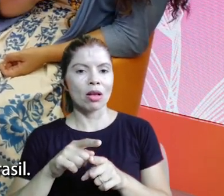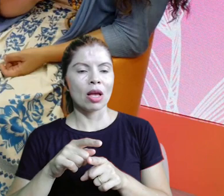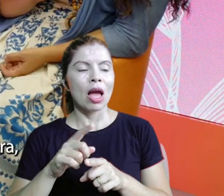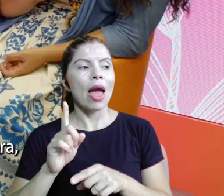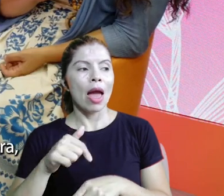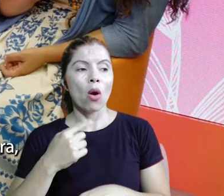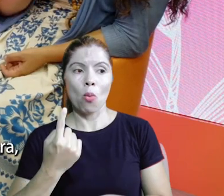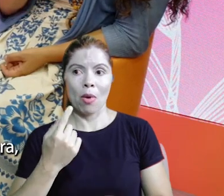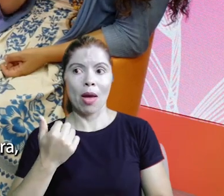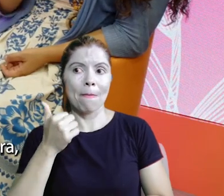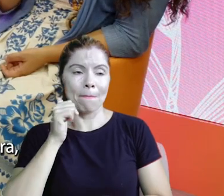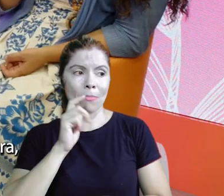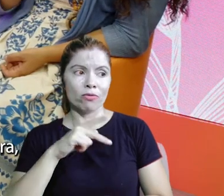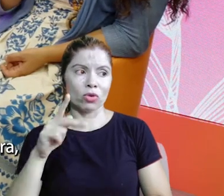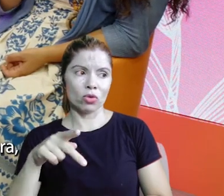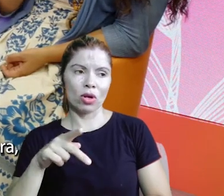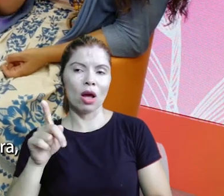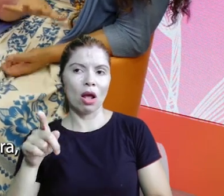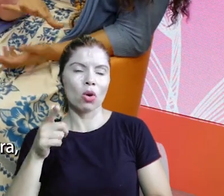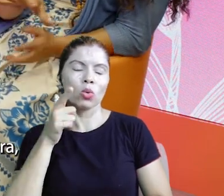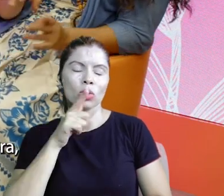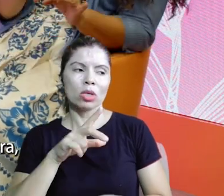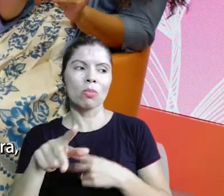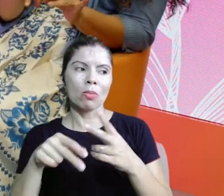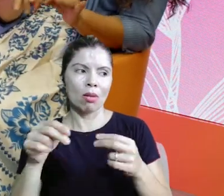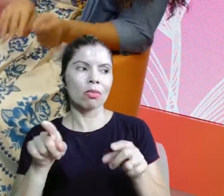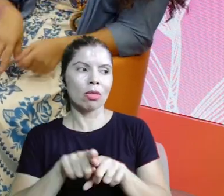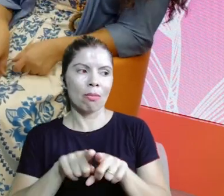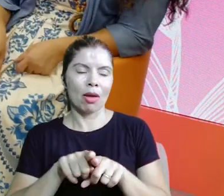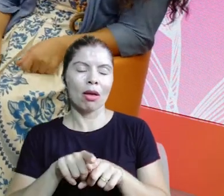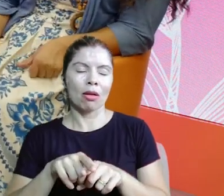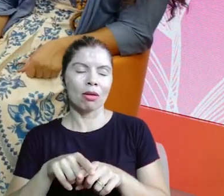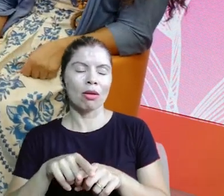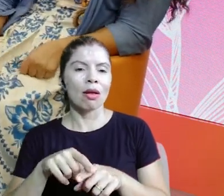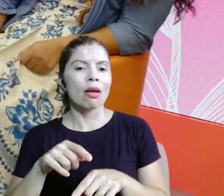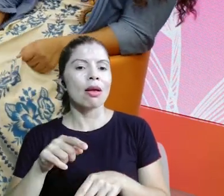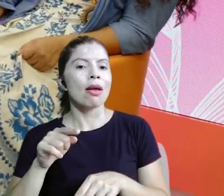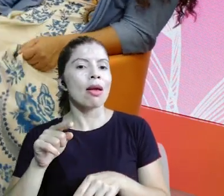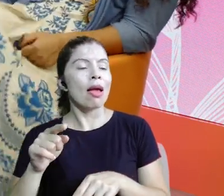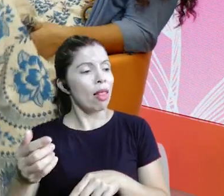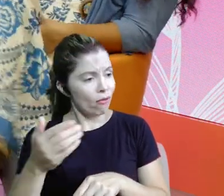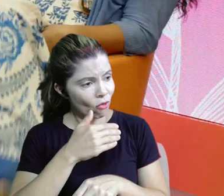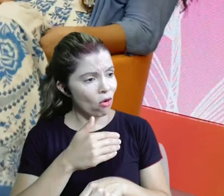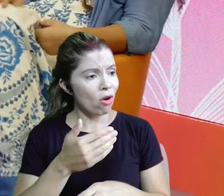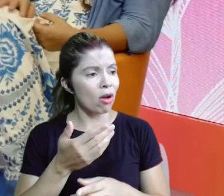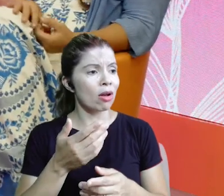Brasil. Ai, não vou me lembrar o nome dela agora, mas depois eu dou, Dá um Google. Um Google.